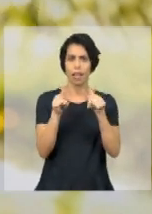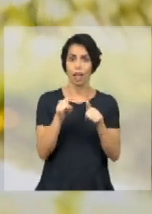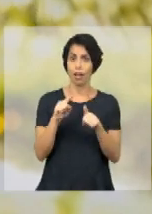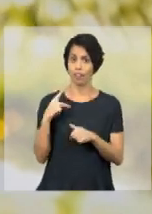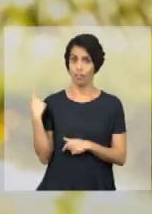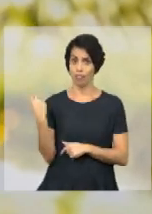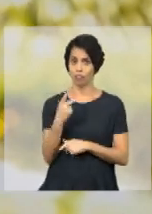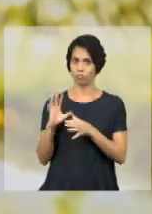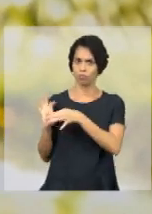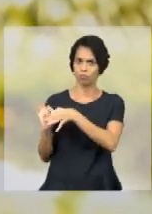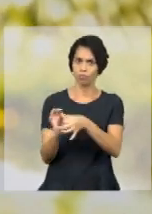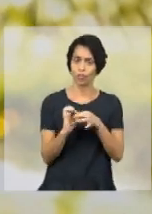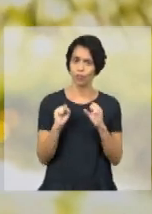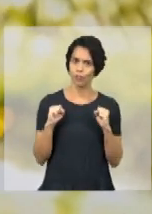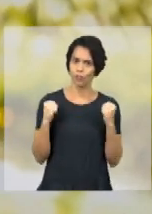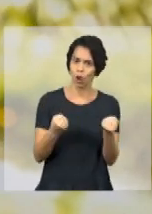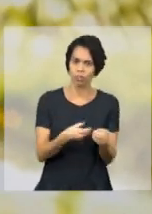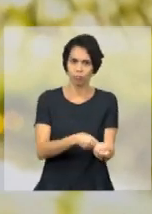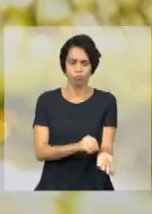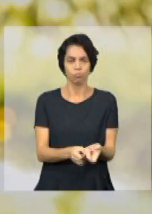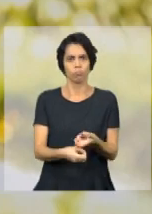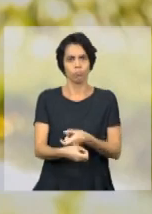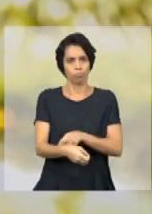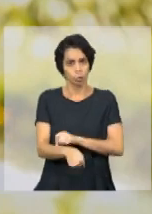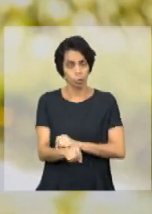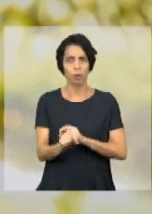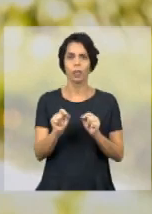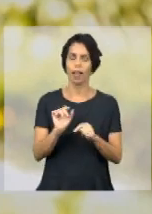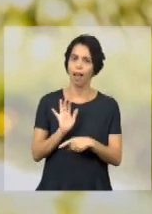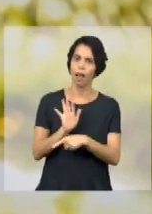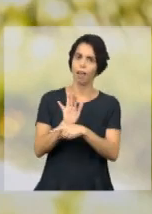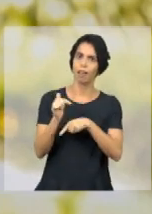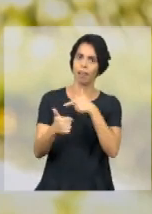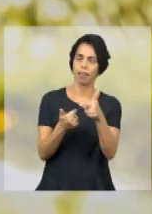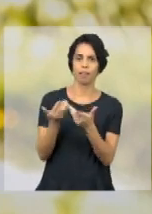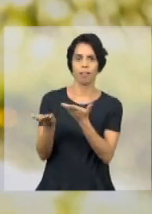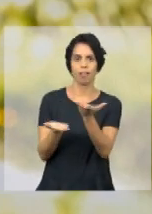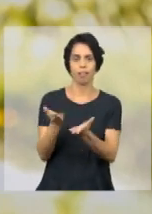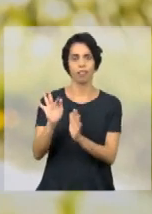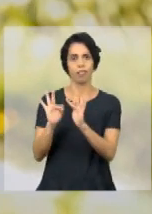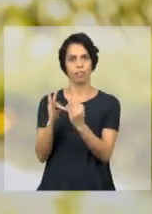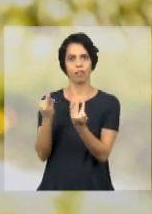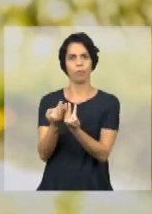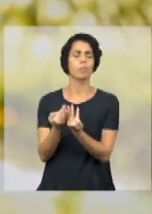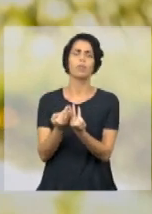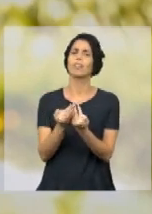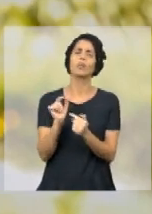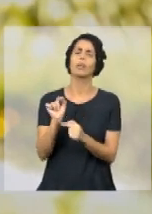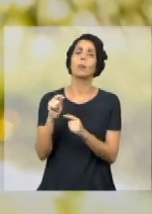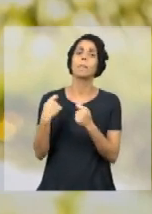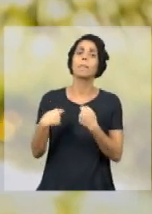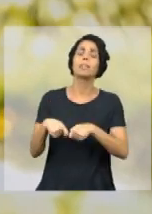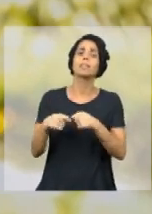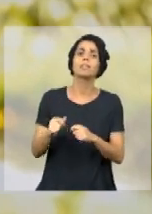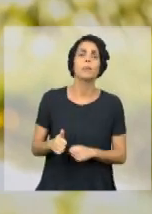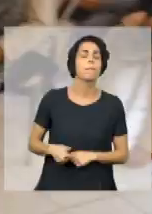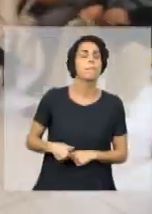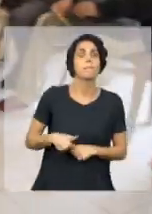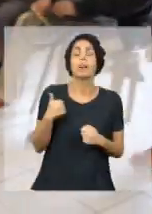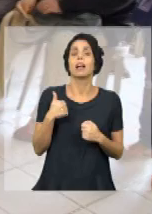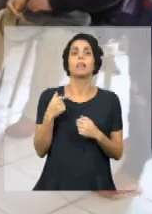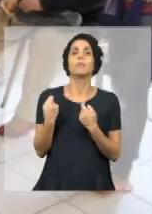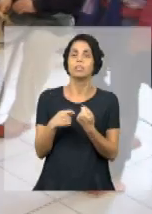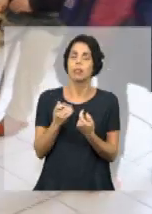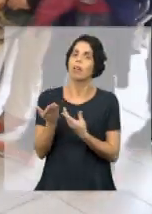esforços do que a gente já tem nas nossas equipes para atender a família na sua melhor necessidade. O que ela